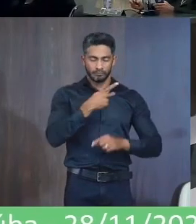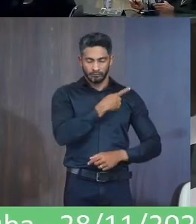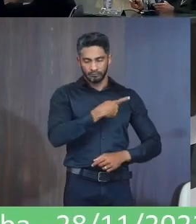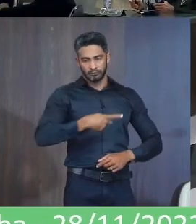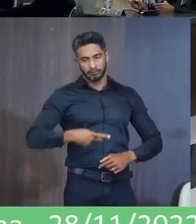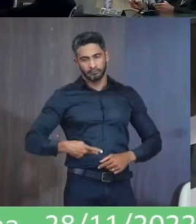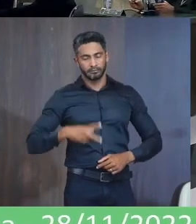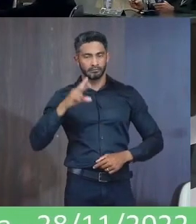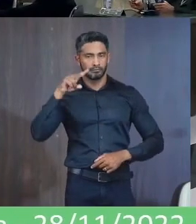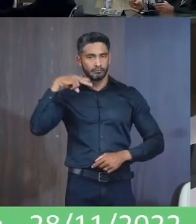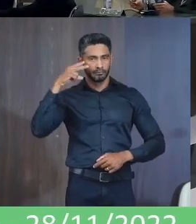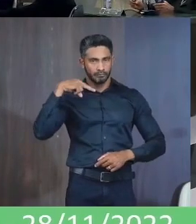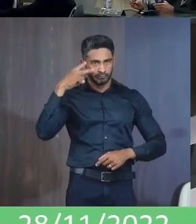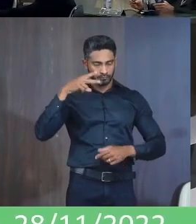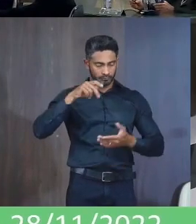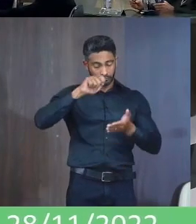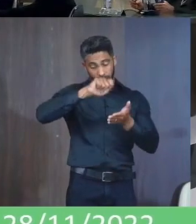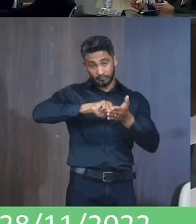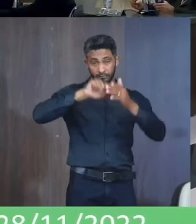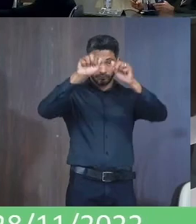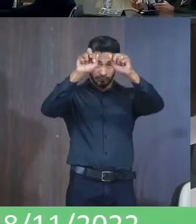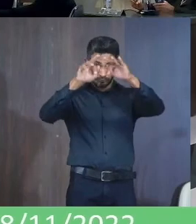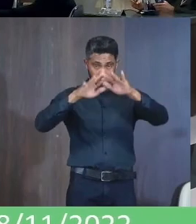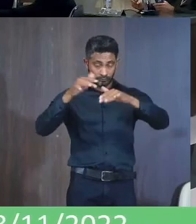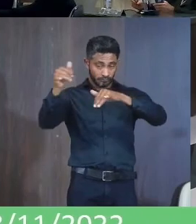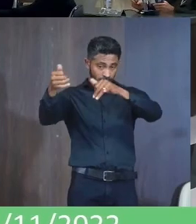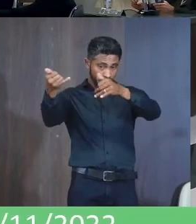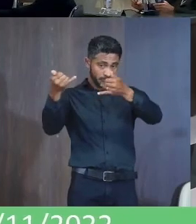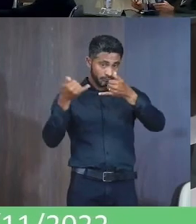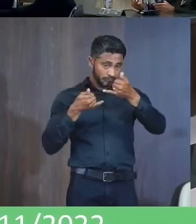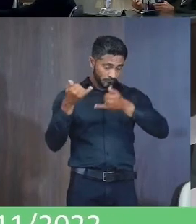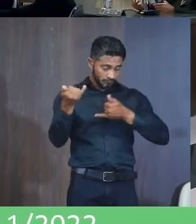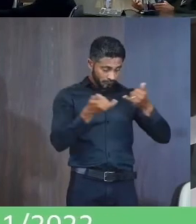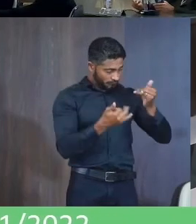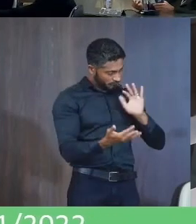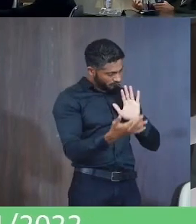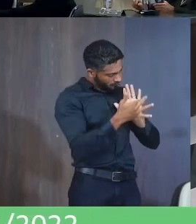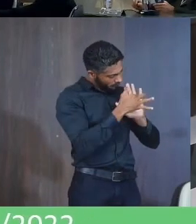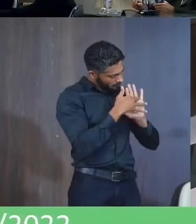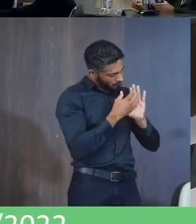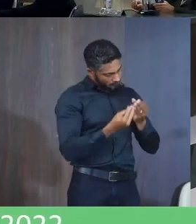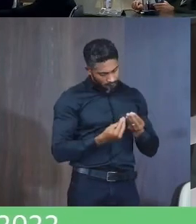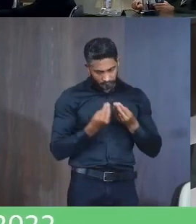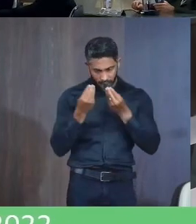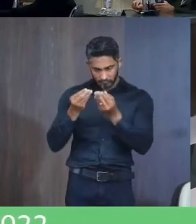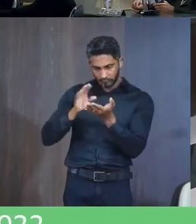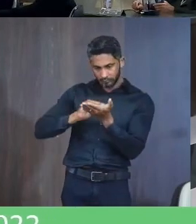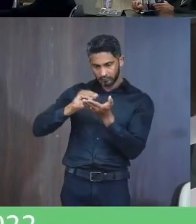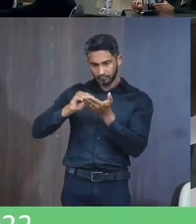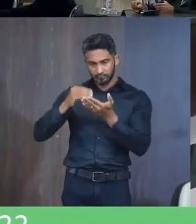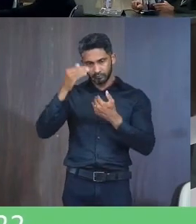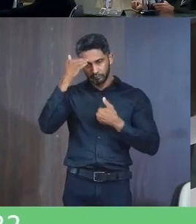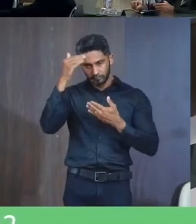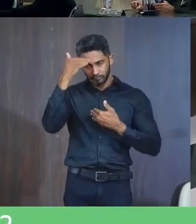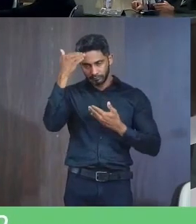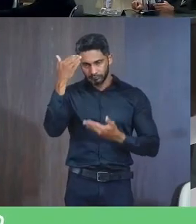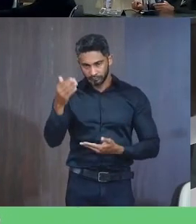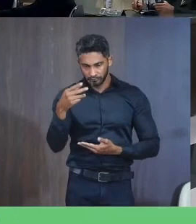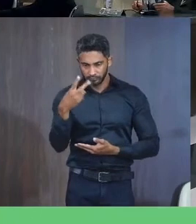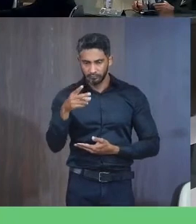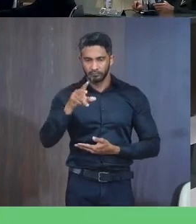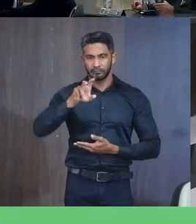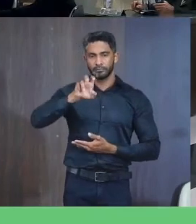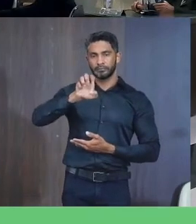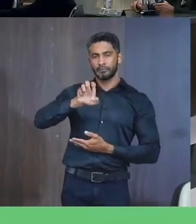Presidente O vereador Subassinado Vem Após ouvir do plenário Na forma regimental Requerer Que conste Consteata Moção com voto De congratulação Com o doutor